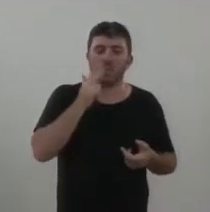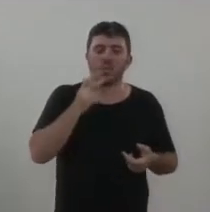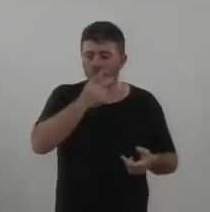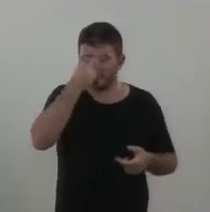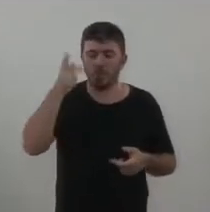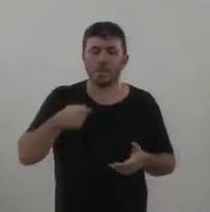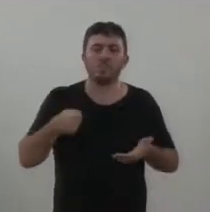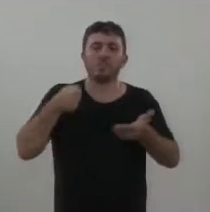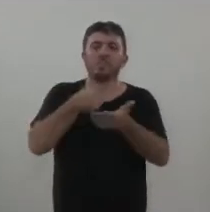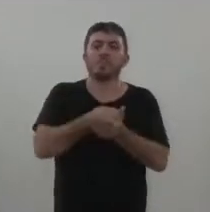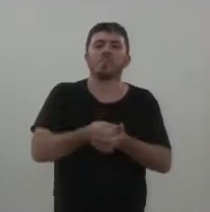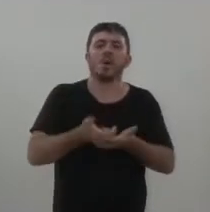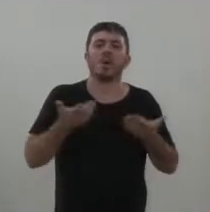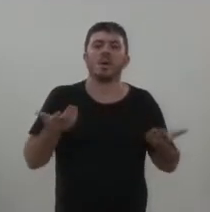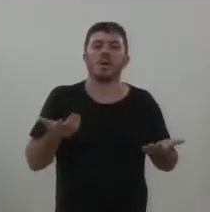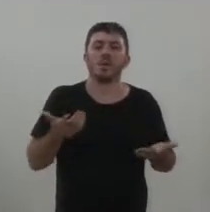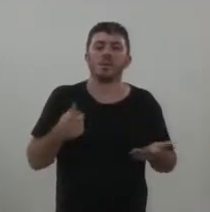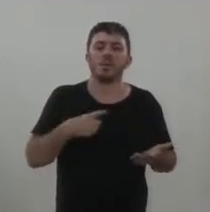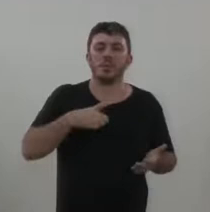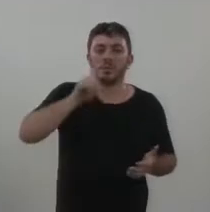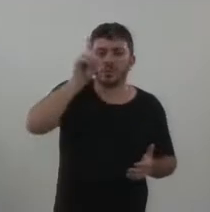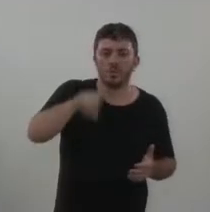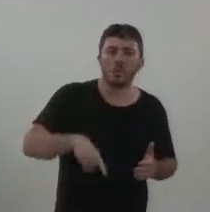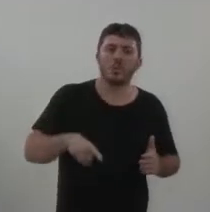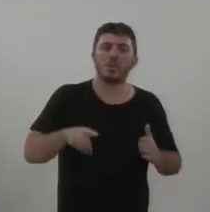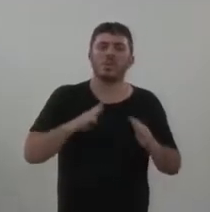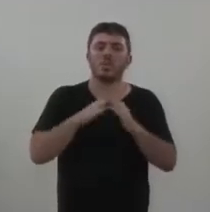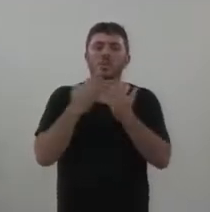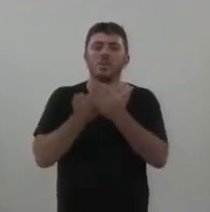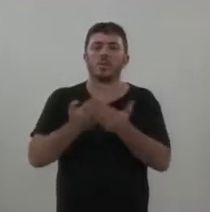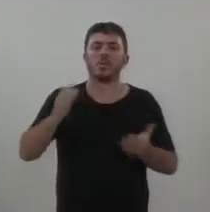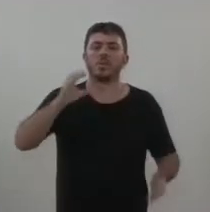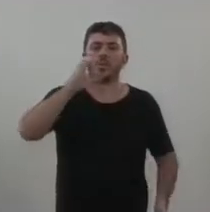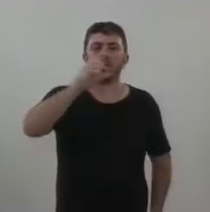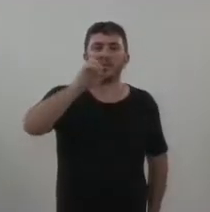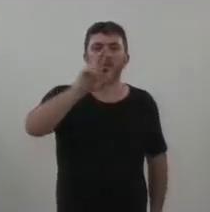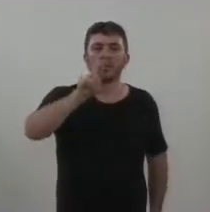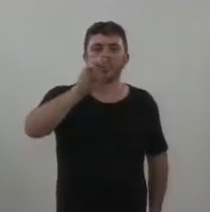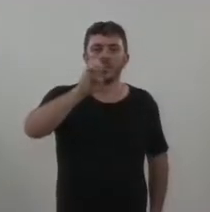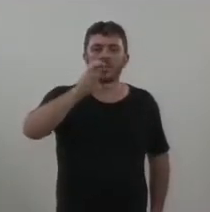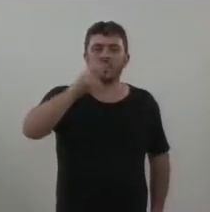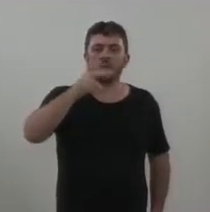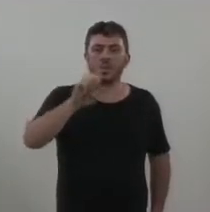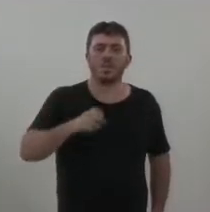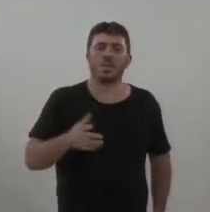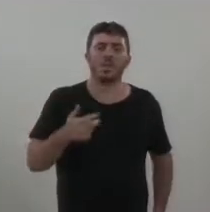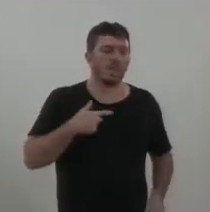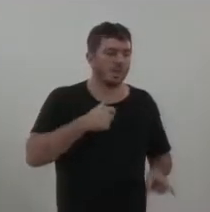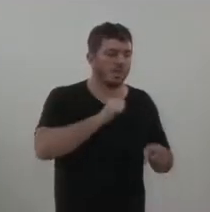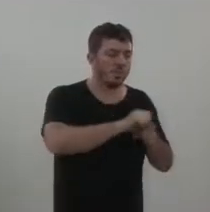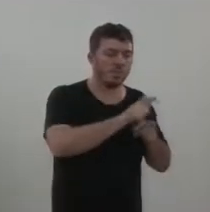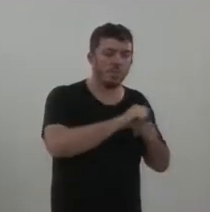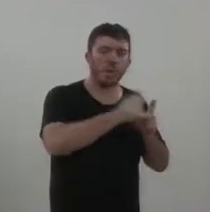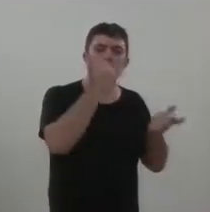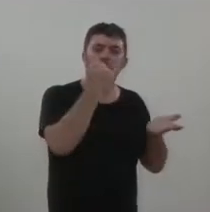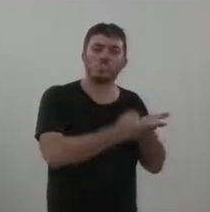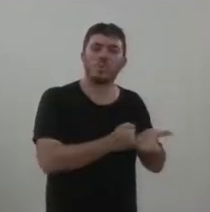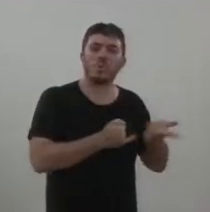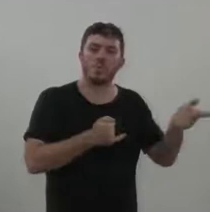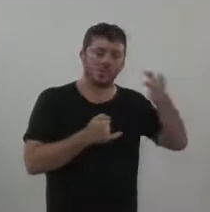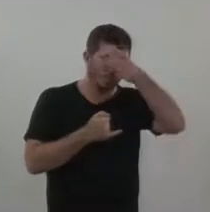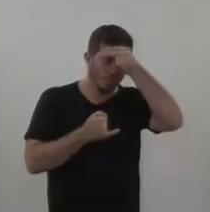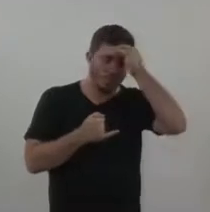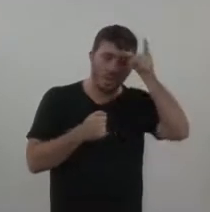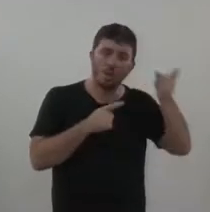para ter o direito a creche. Ele paga para o município em relação aos seus impostos e tudo mais. E o município ainda